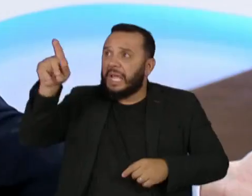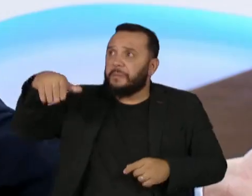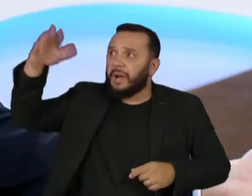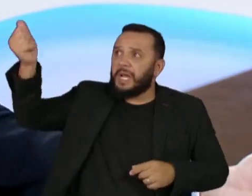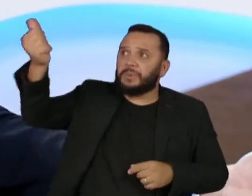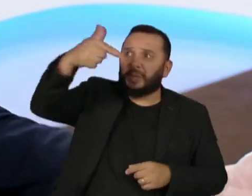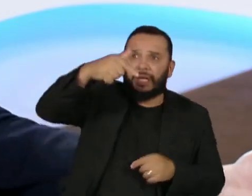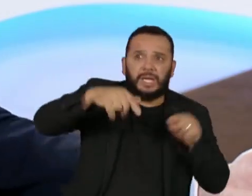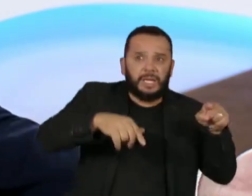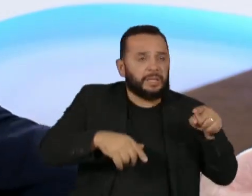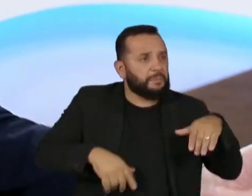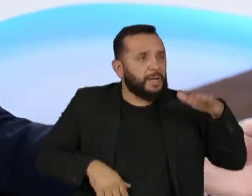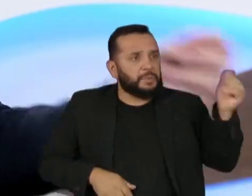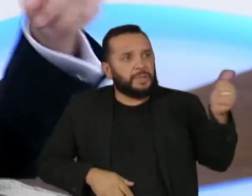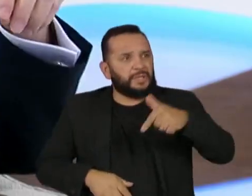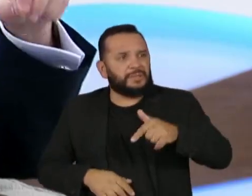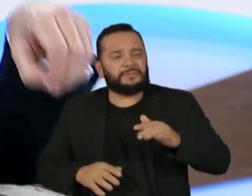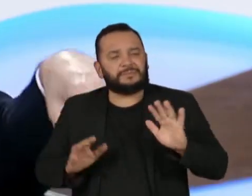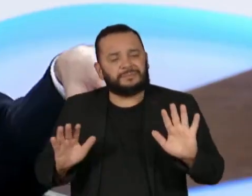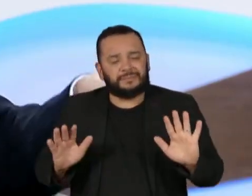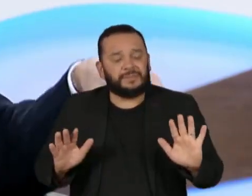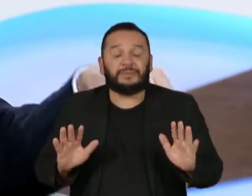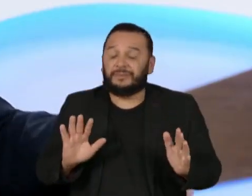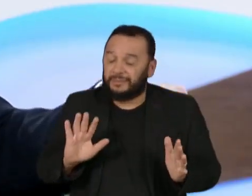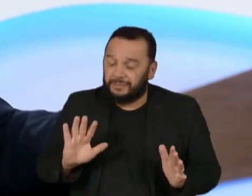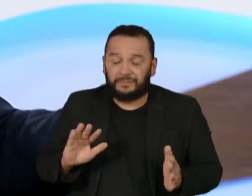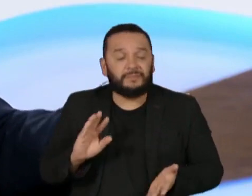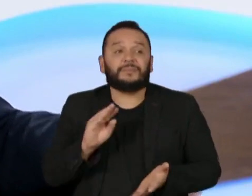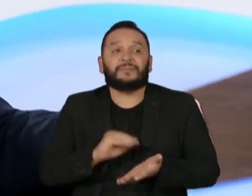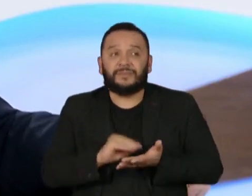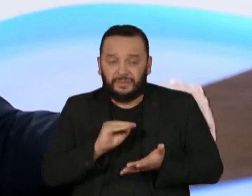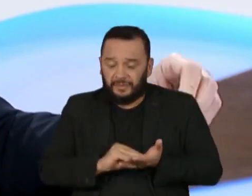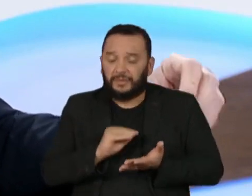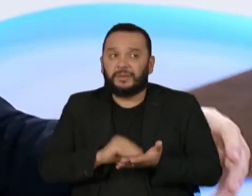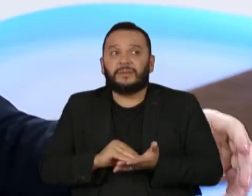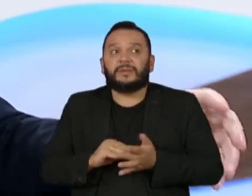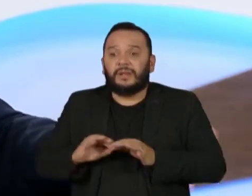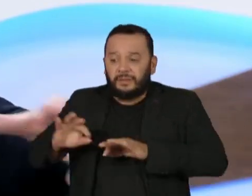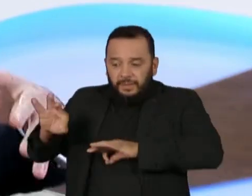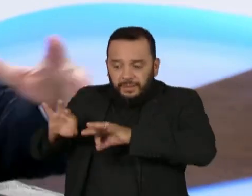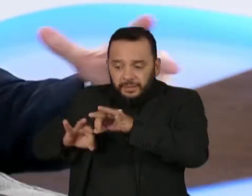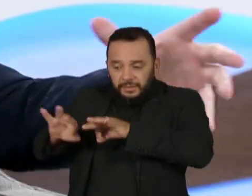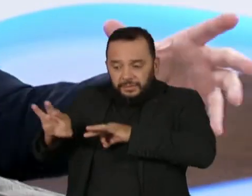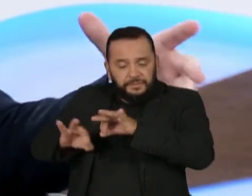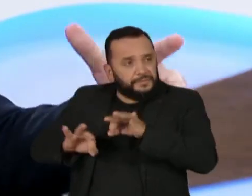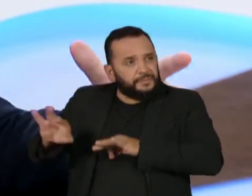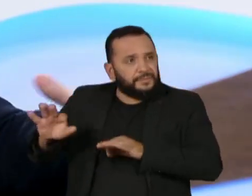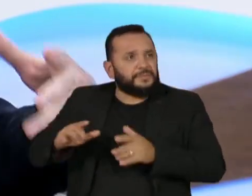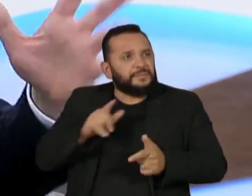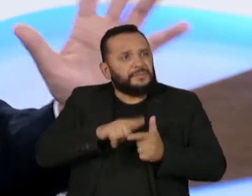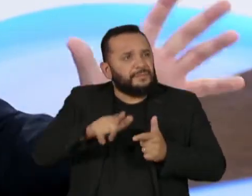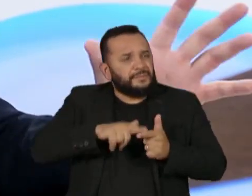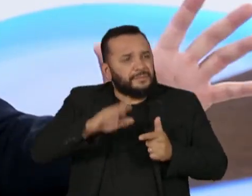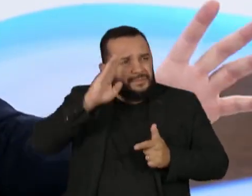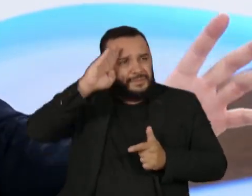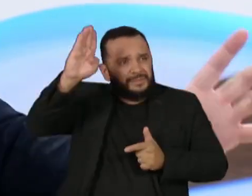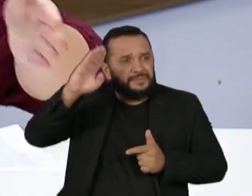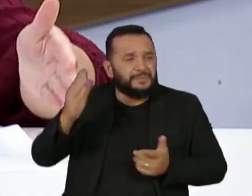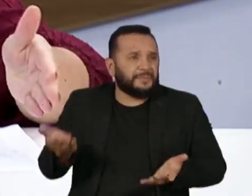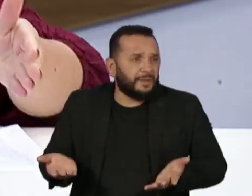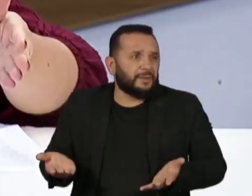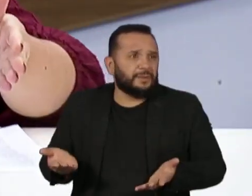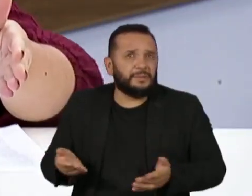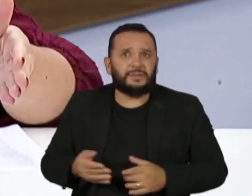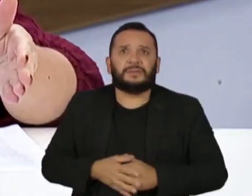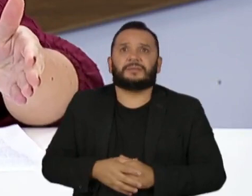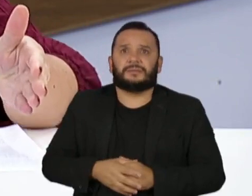isso acaba perdendo todo o planejamento e eu acho que esse é o problema central desse modelo. Mas o TCU,